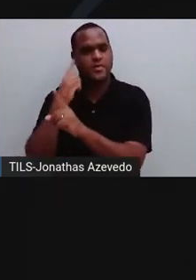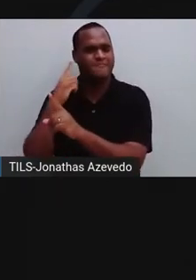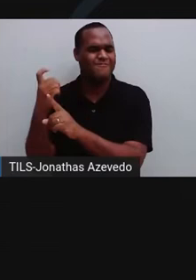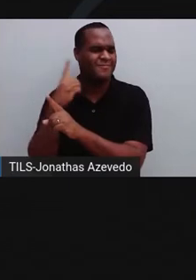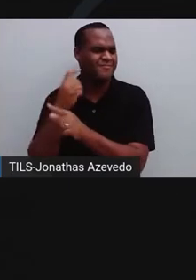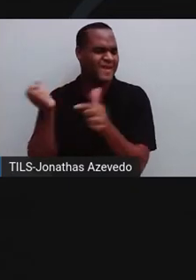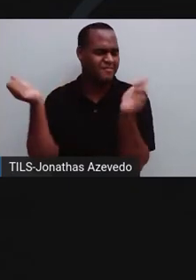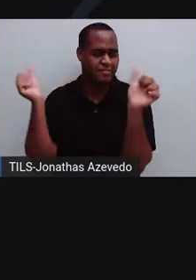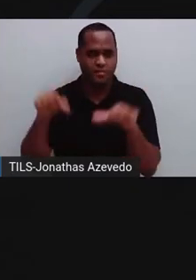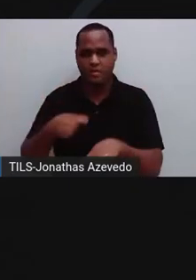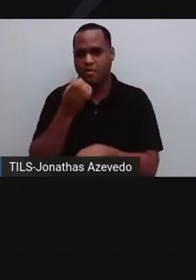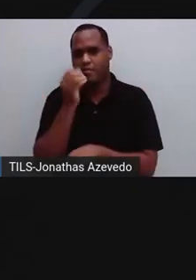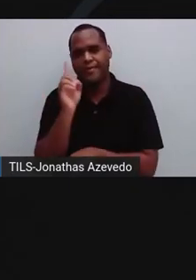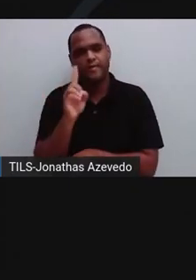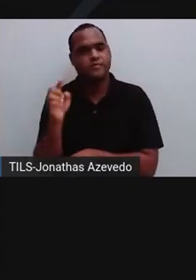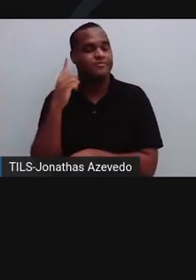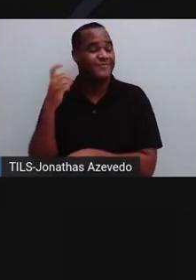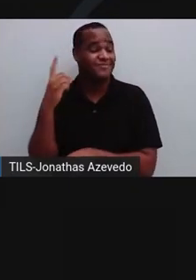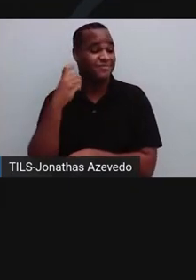Ou seja, é um ruído.